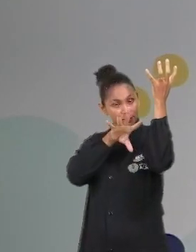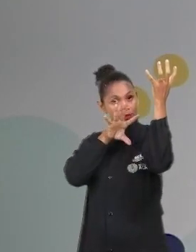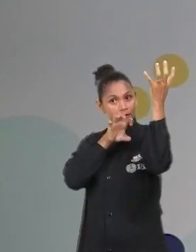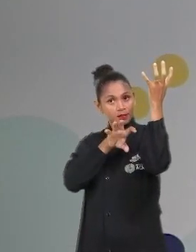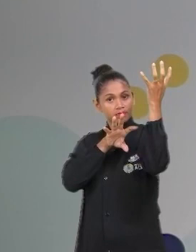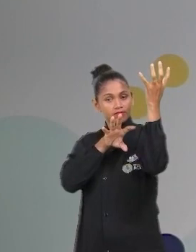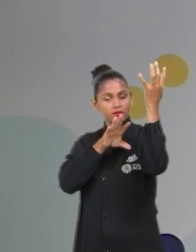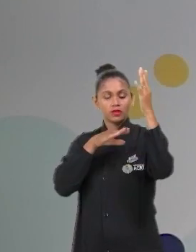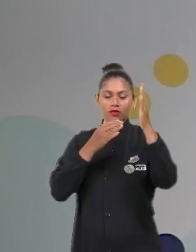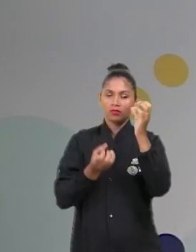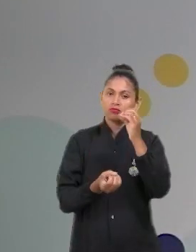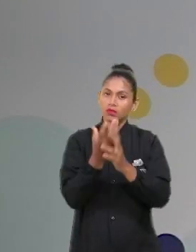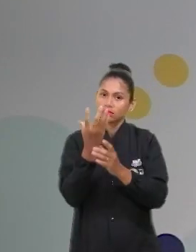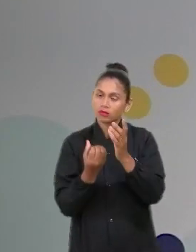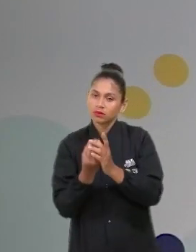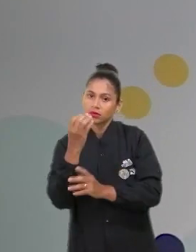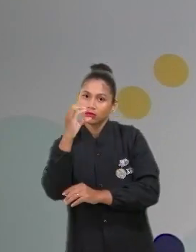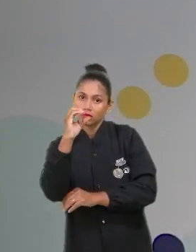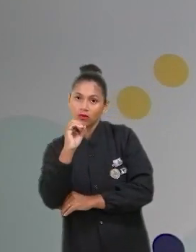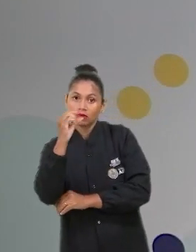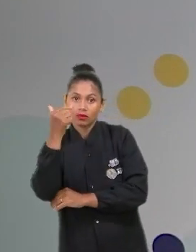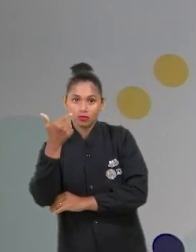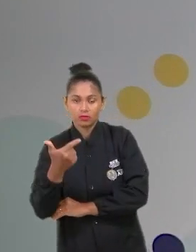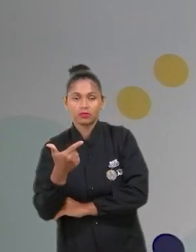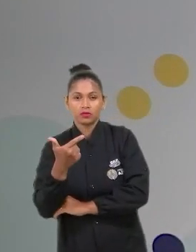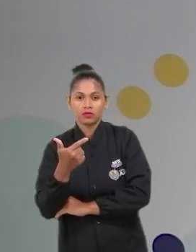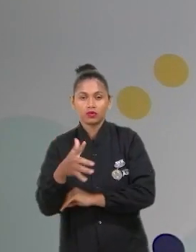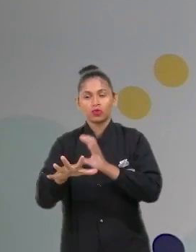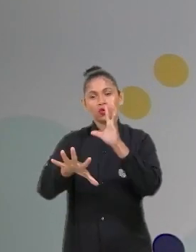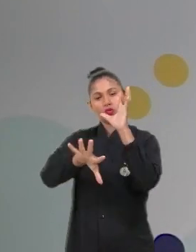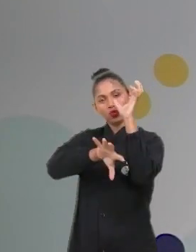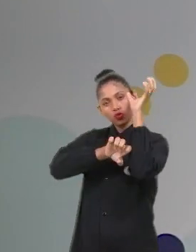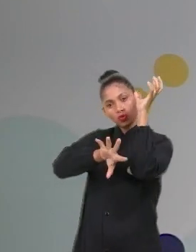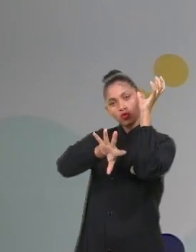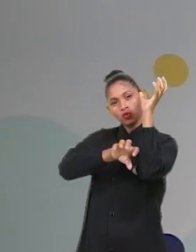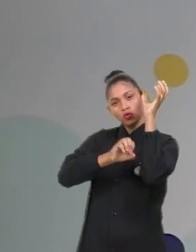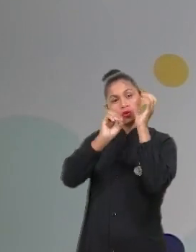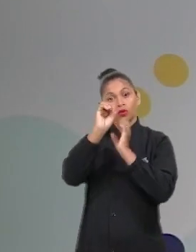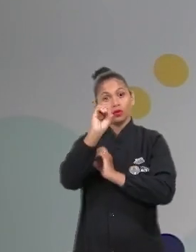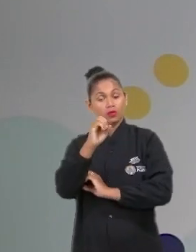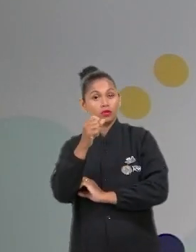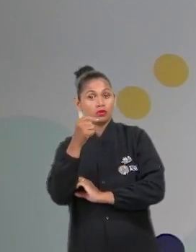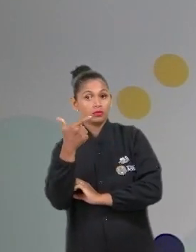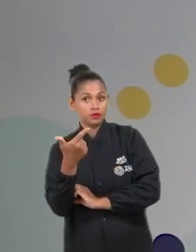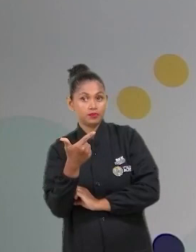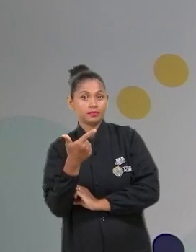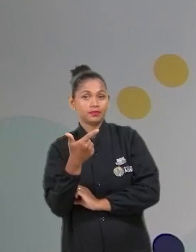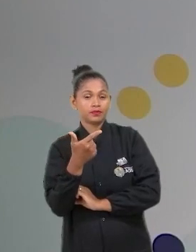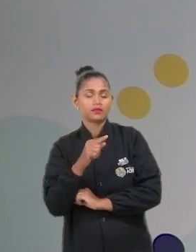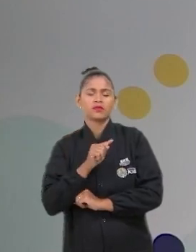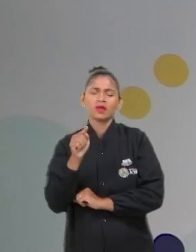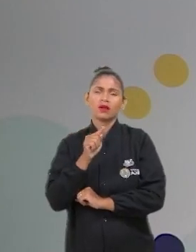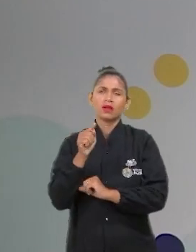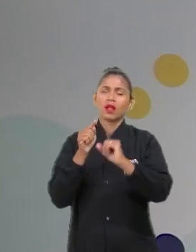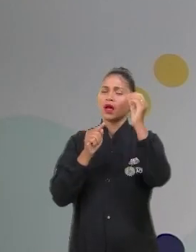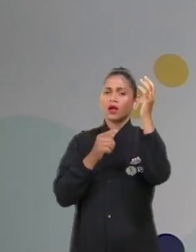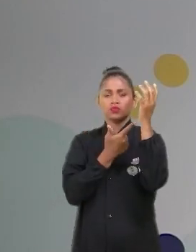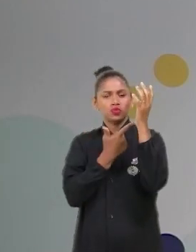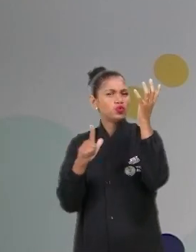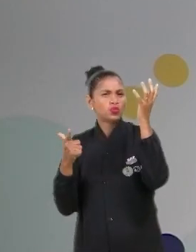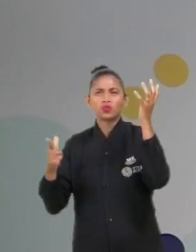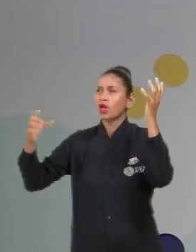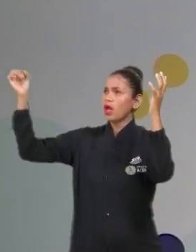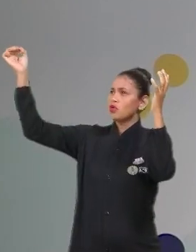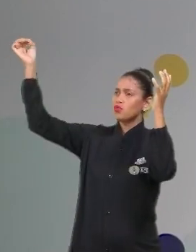produzindo oxigênio e consumindo oxigênio e quando está lá sem a luz, durante a